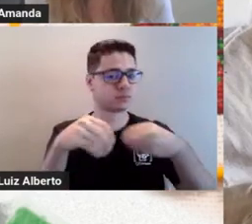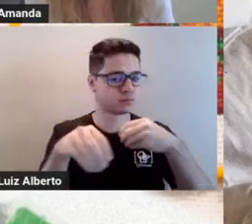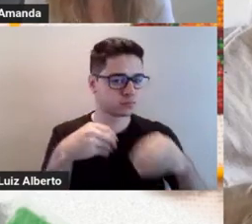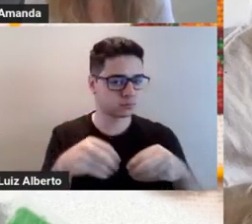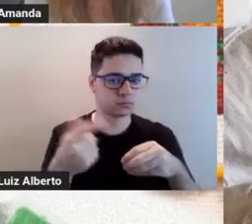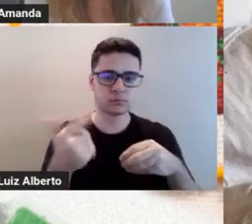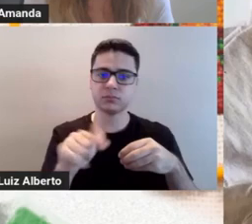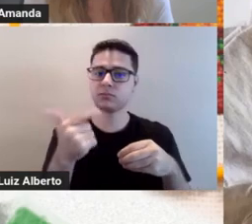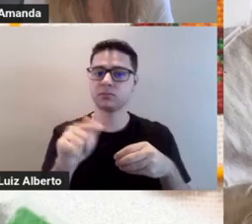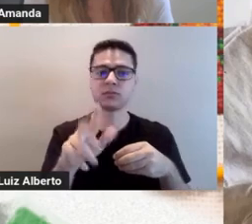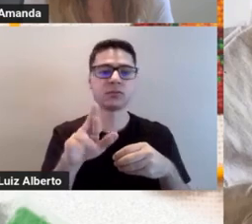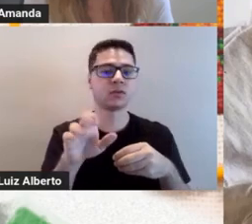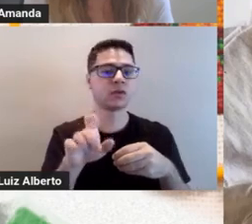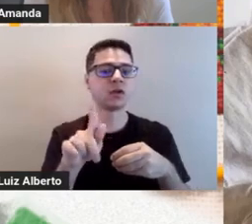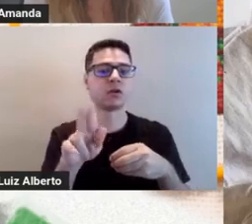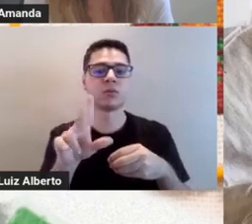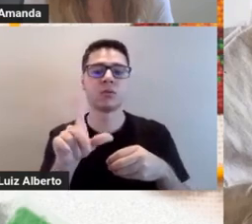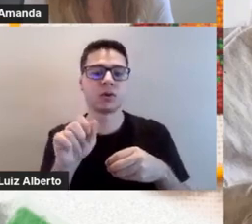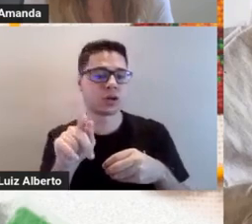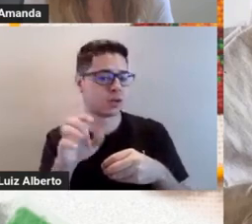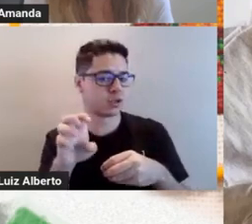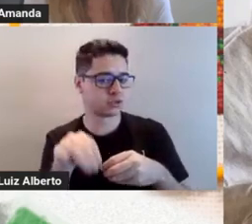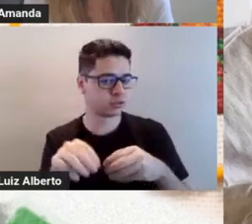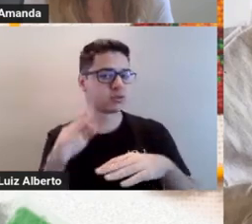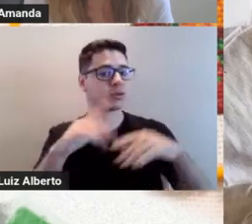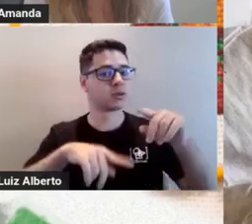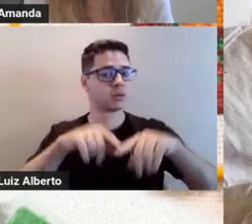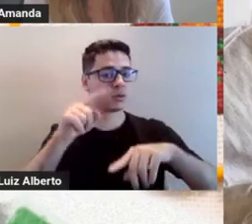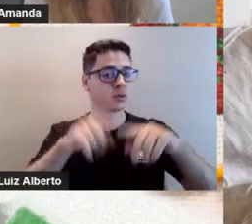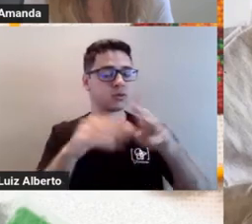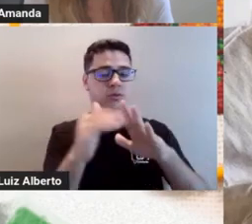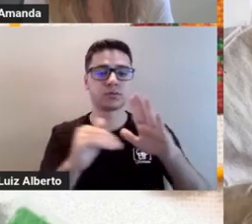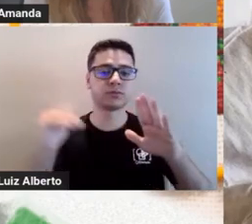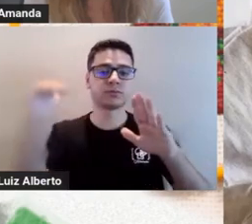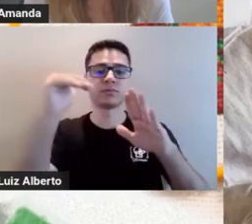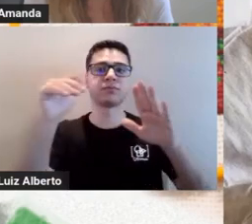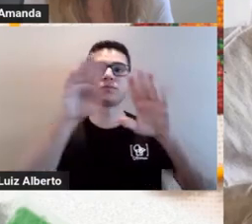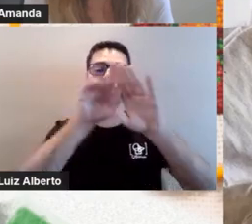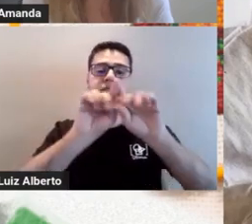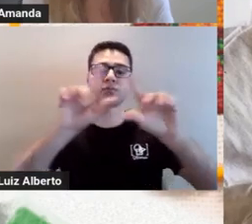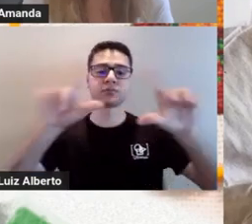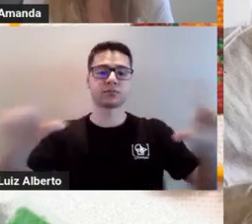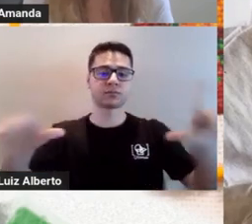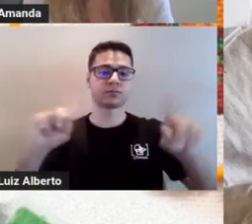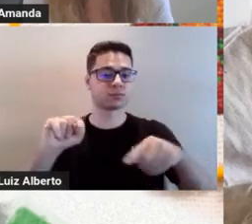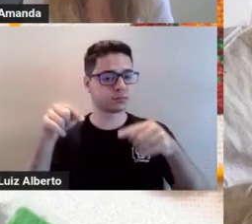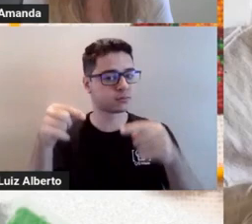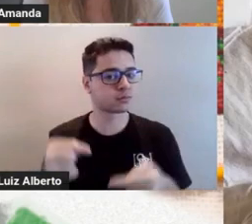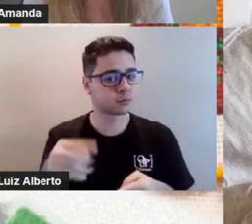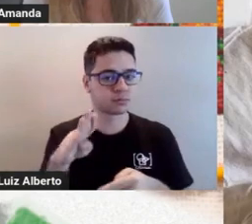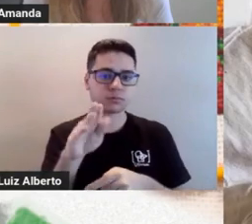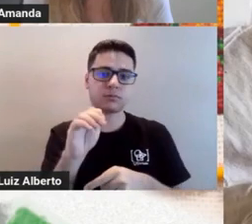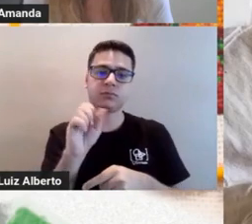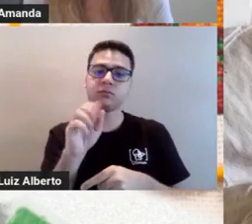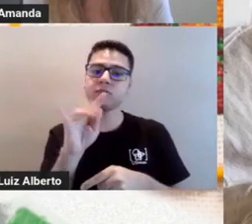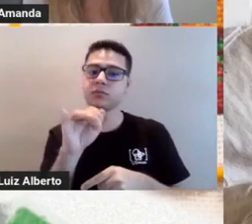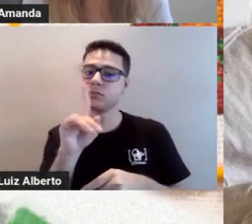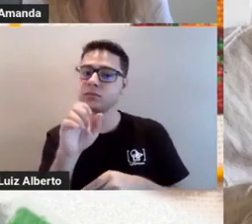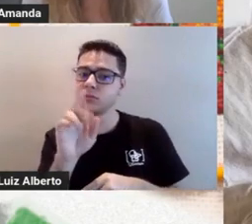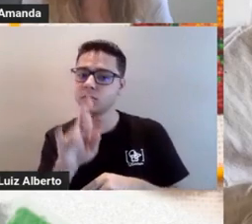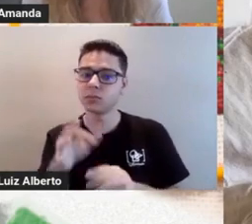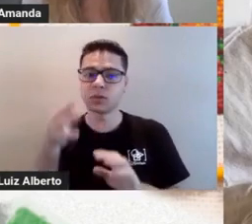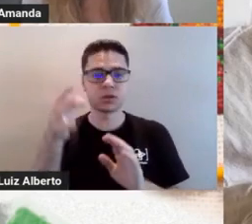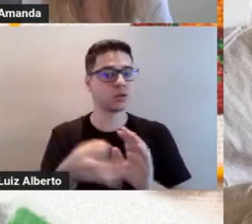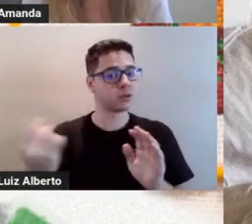a regulagem. Tem aquela pecinha ali em cima pra pendurar na parede. Mas ele é um bastidor também que funciona pra